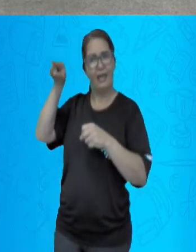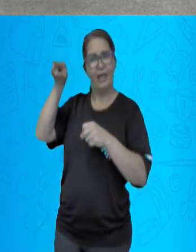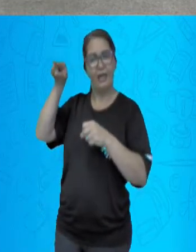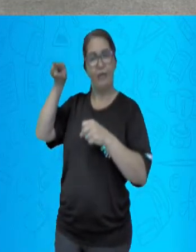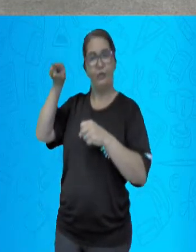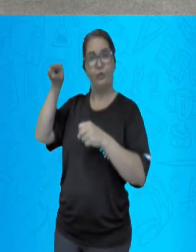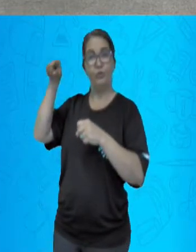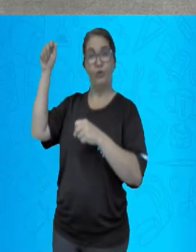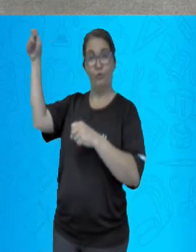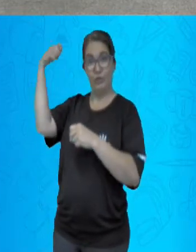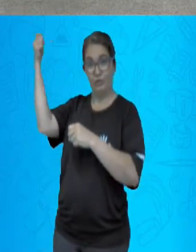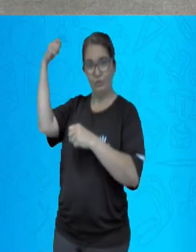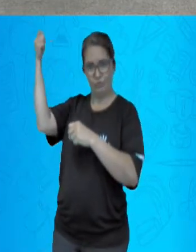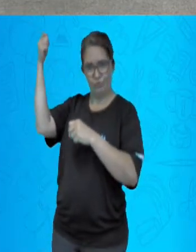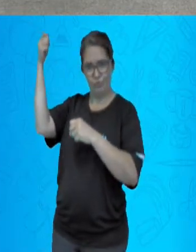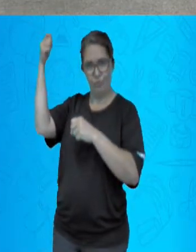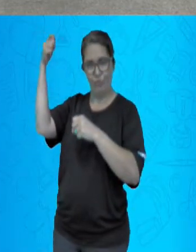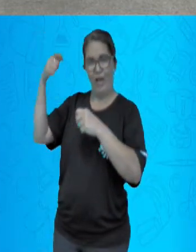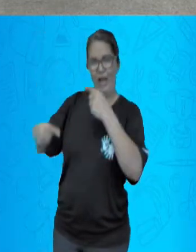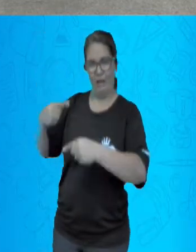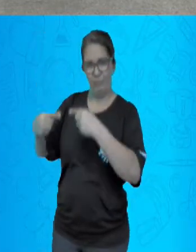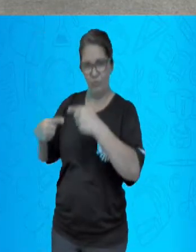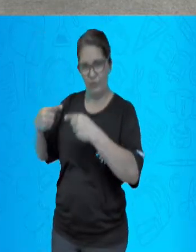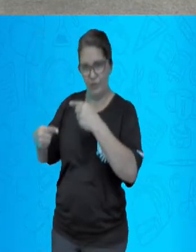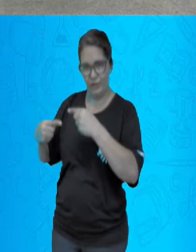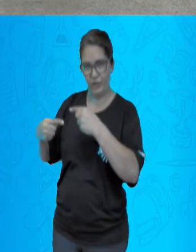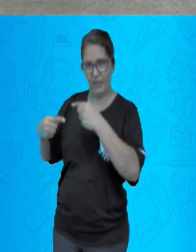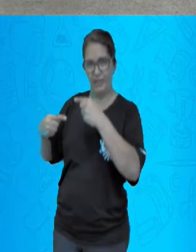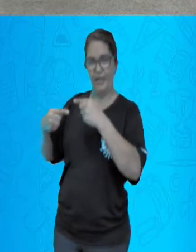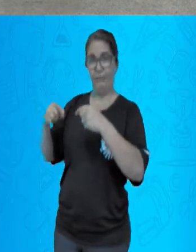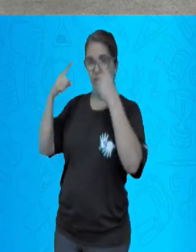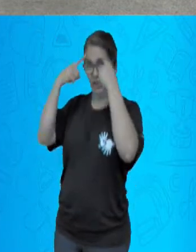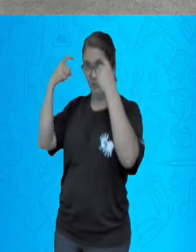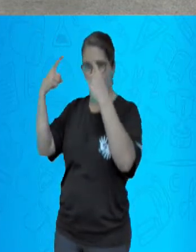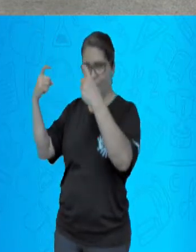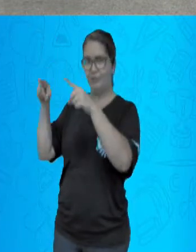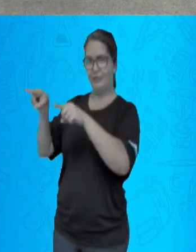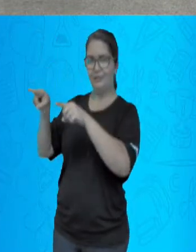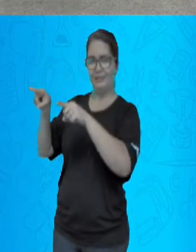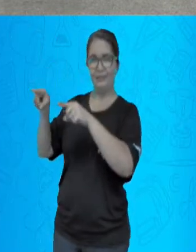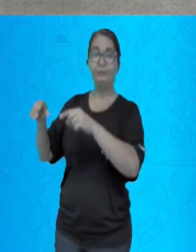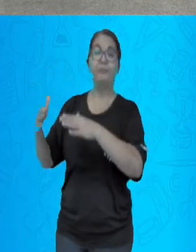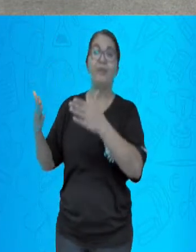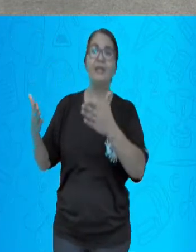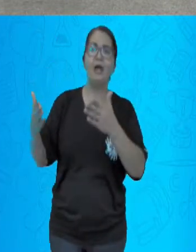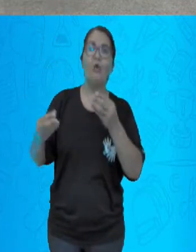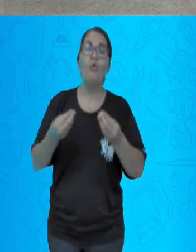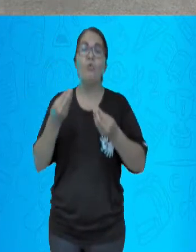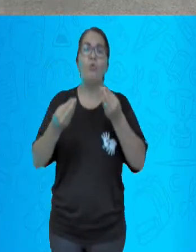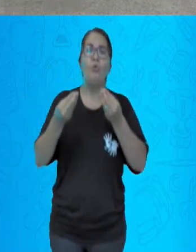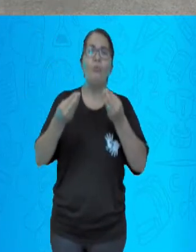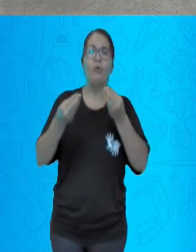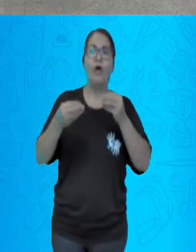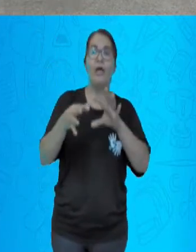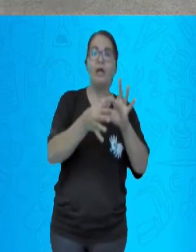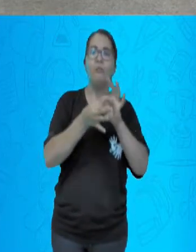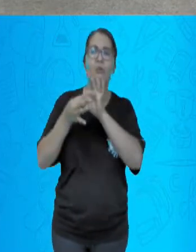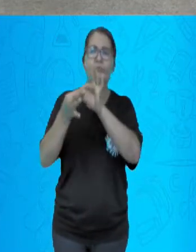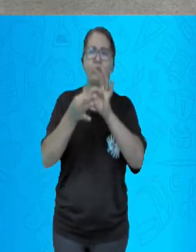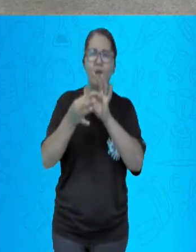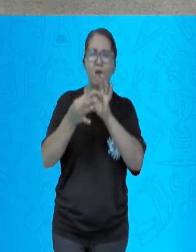violentas. Esse apoio não seria dado de graça. O governo esperava que cada